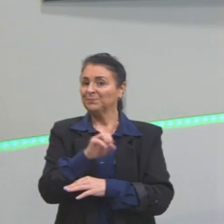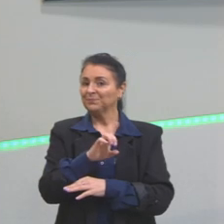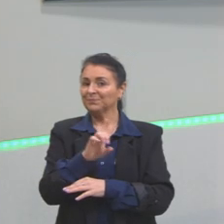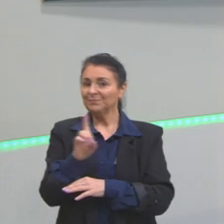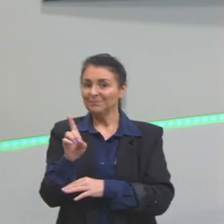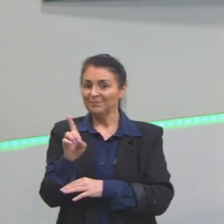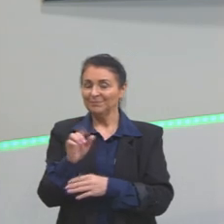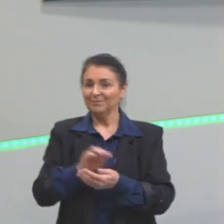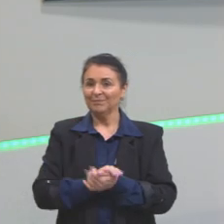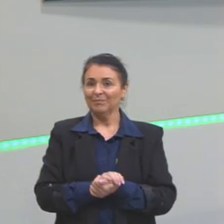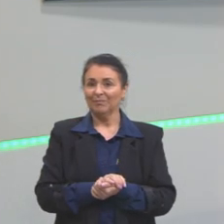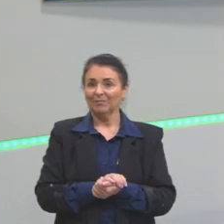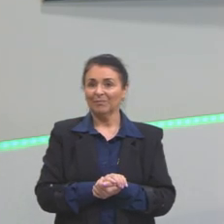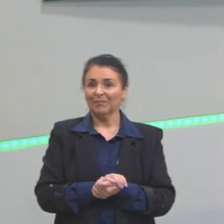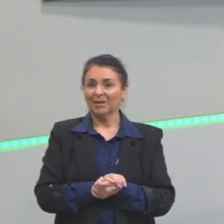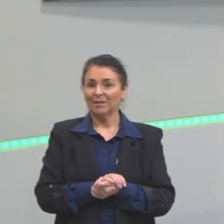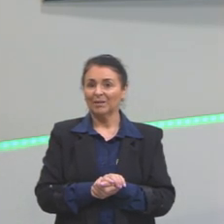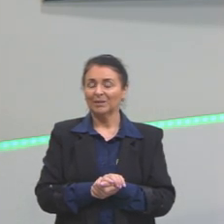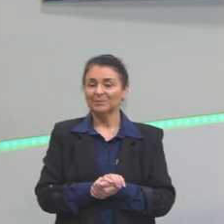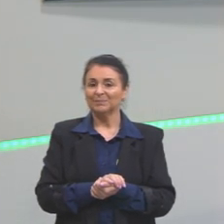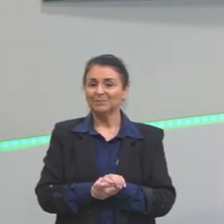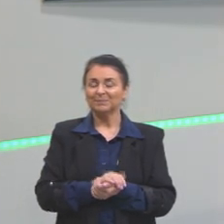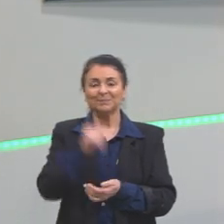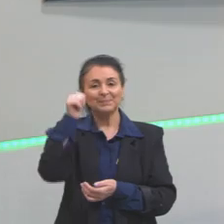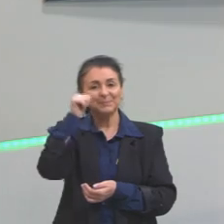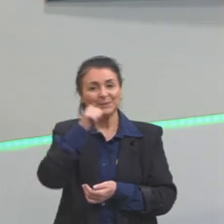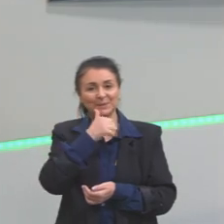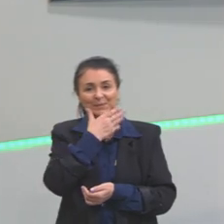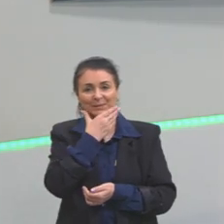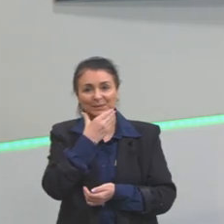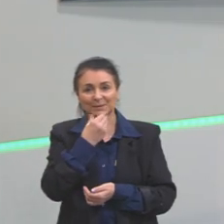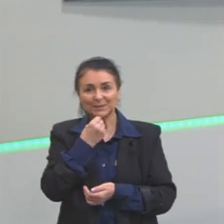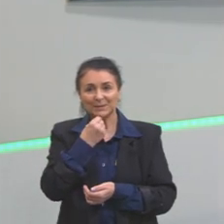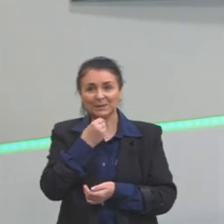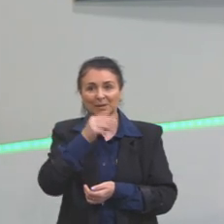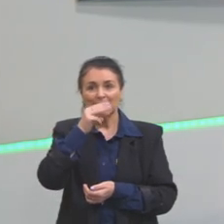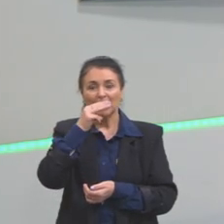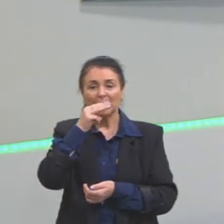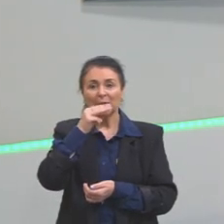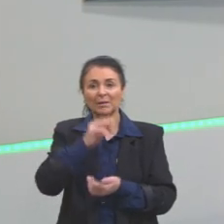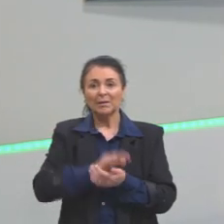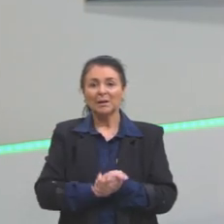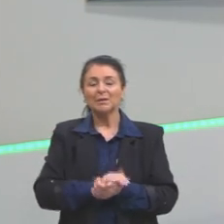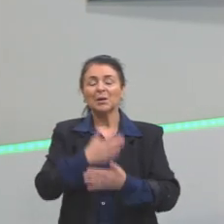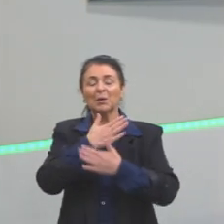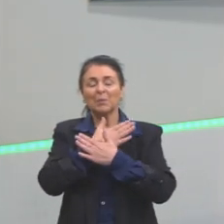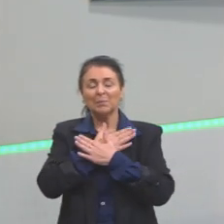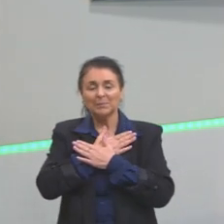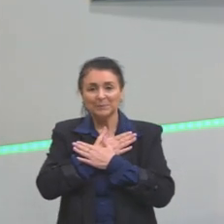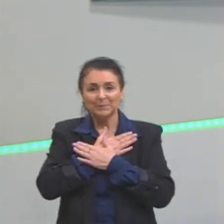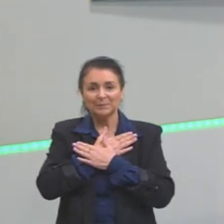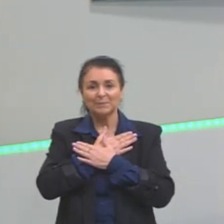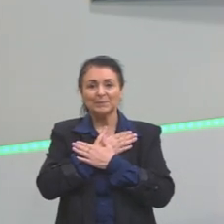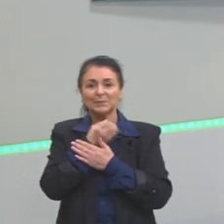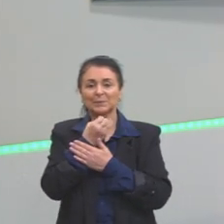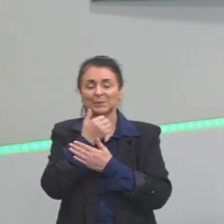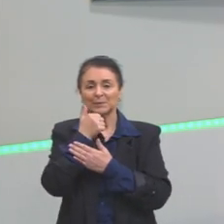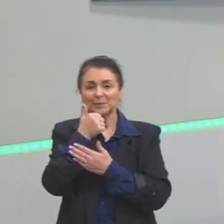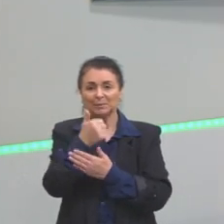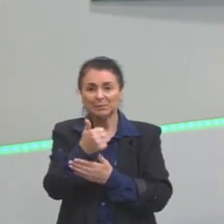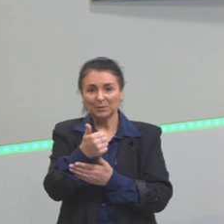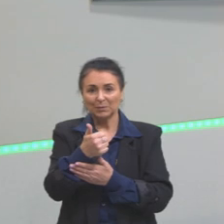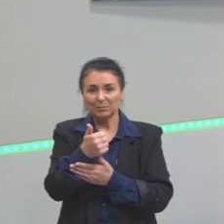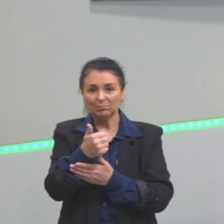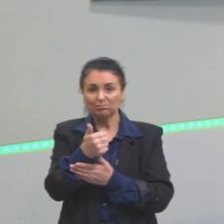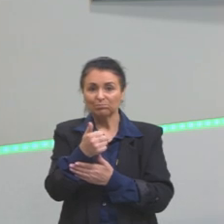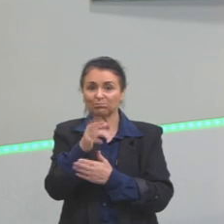classes. Meus camaradas, falando em Marx, meus camaradas, um grande abraço, tudo de bom, espero que